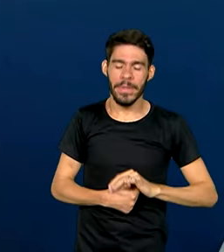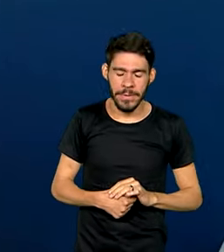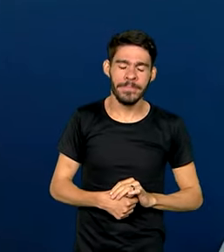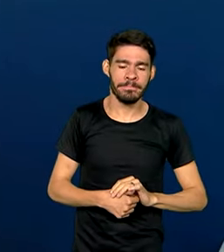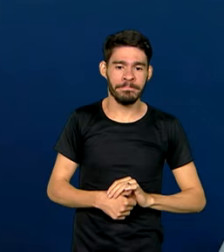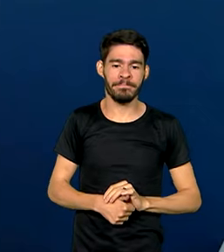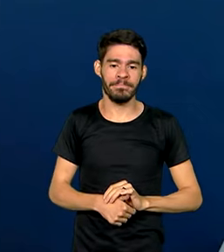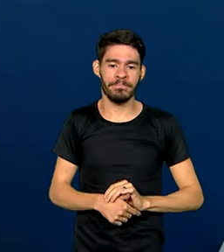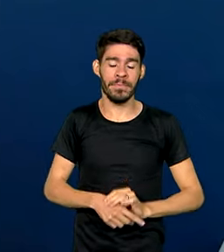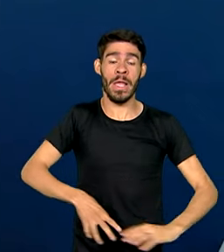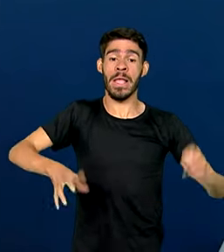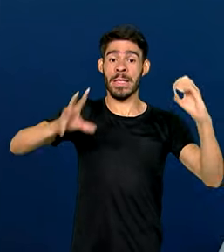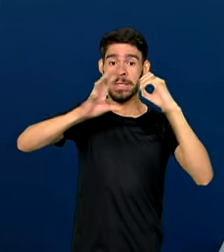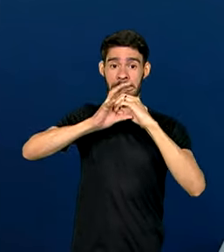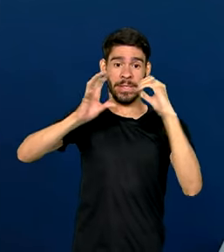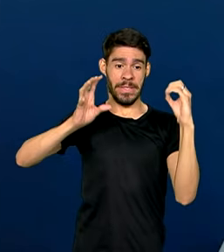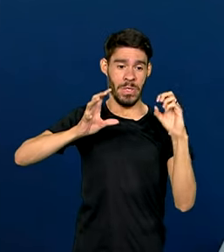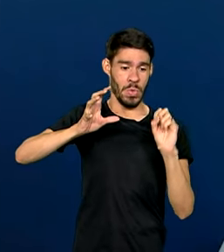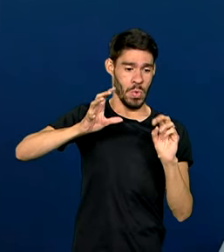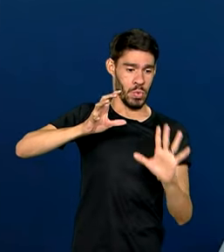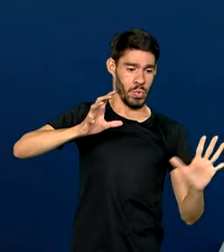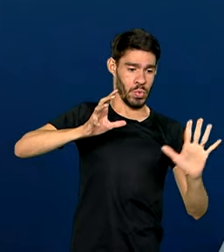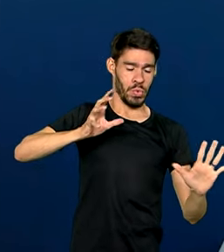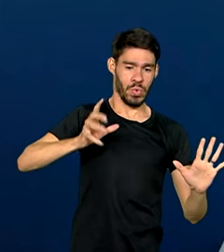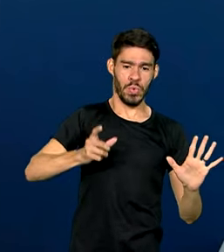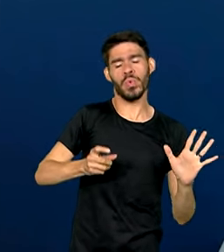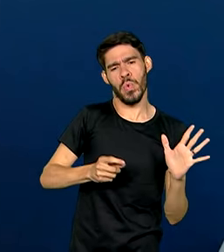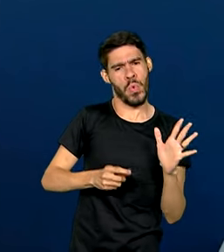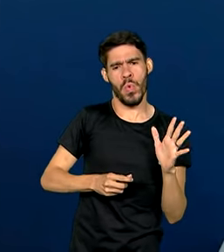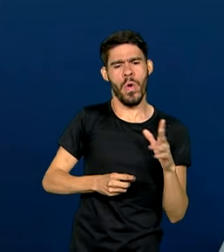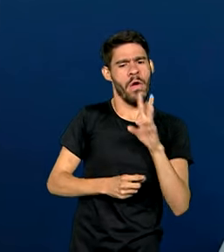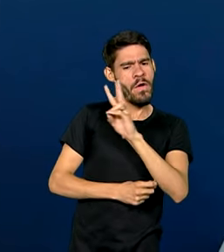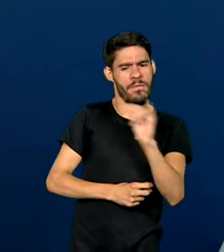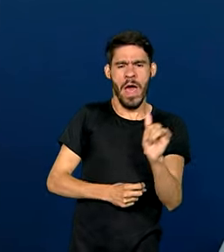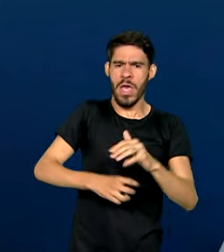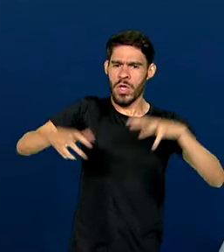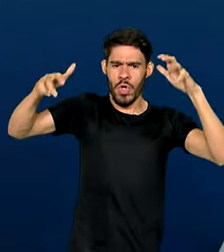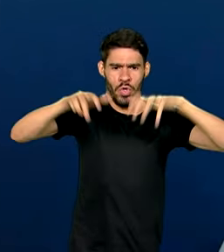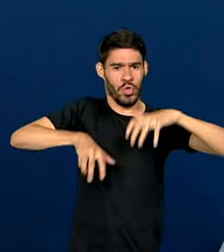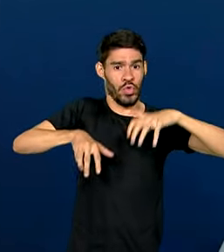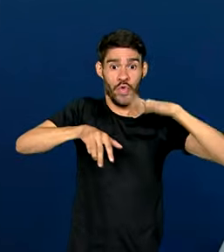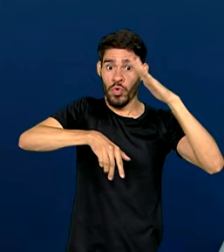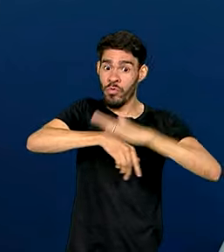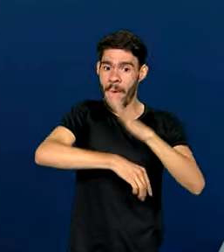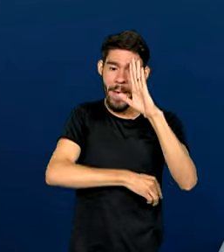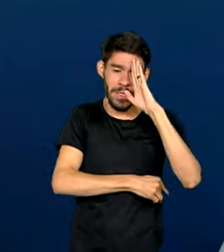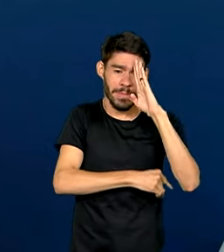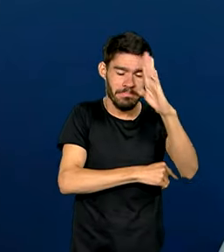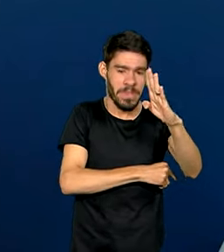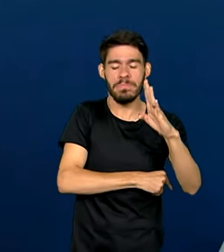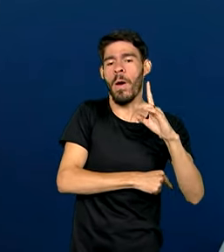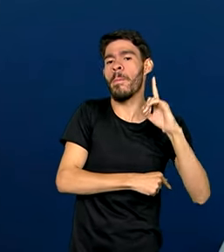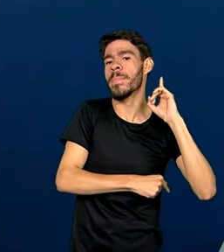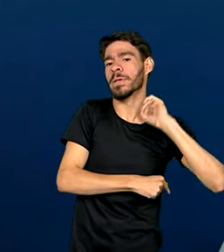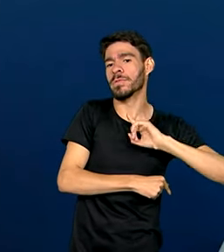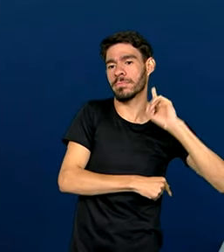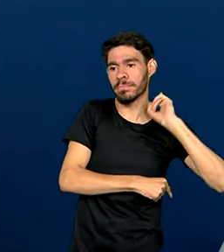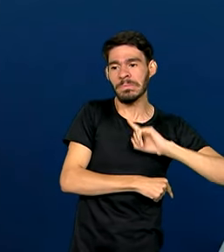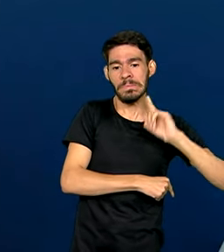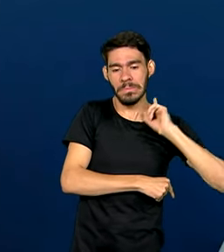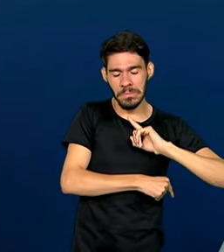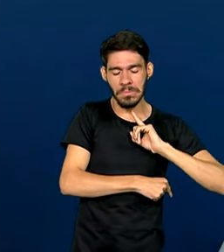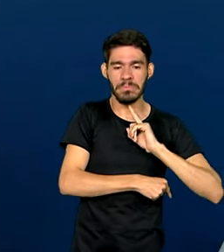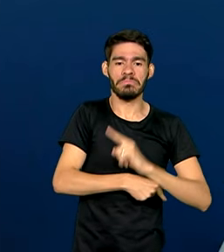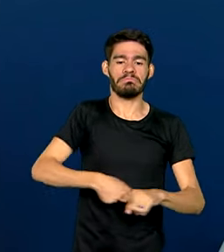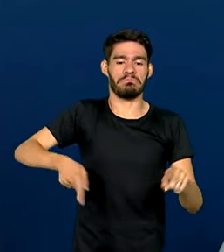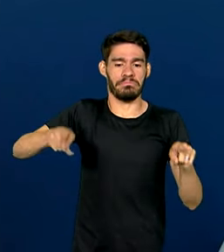Para a região centro-oeste, sudeste, praticamente toda a região vai ter chuvas acima da média, principalmente Minas Gerais e